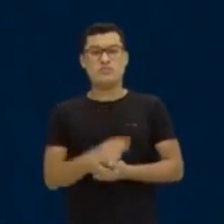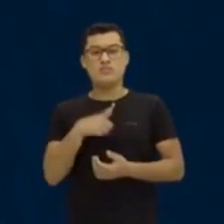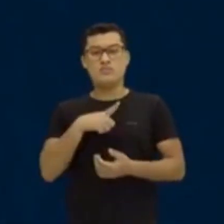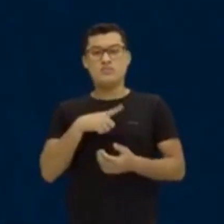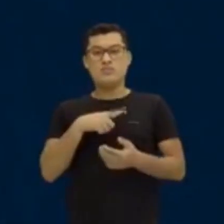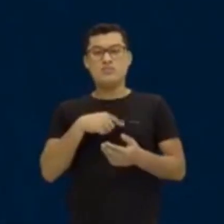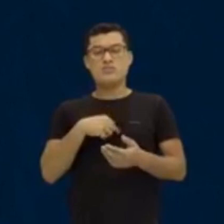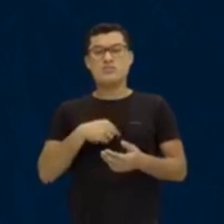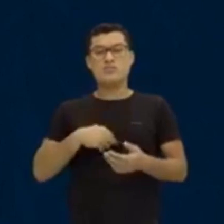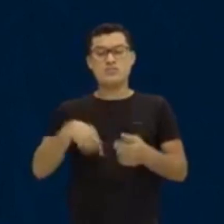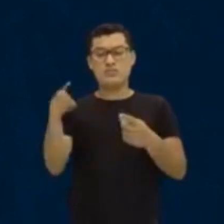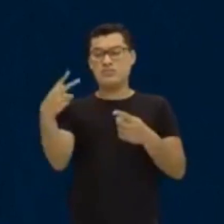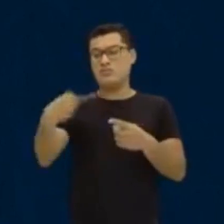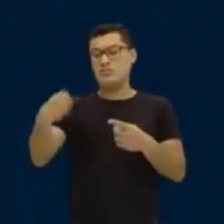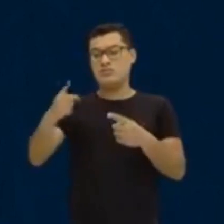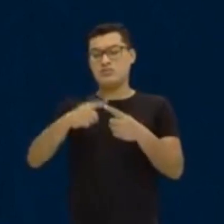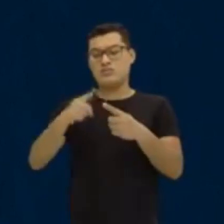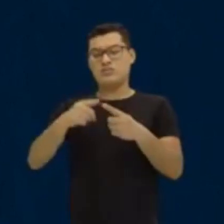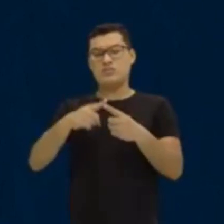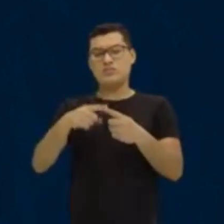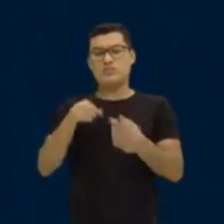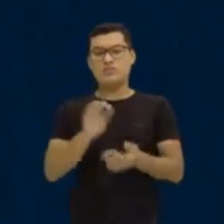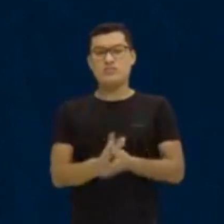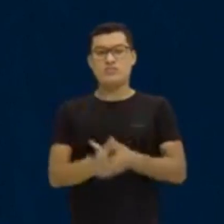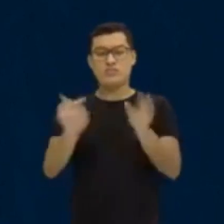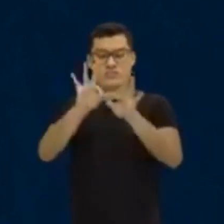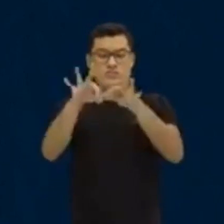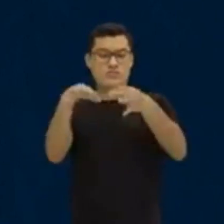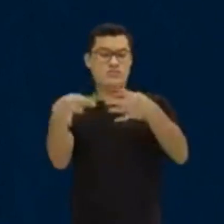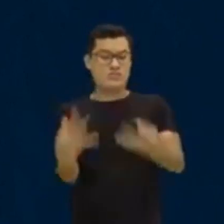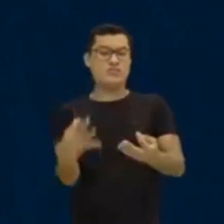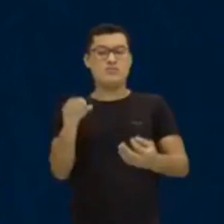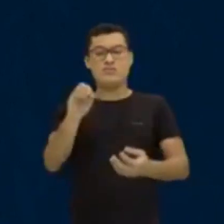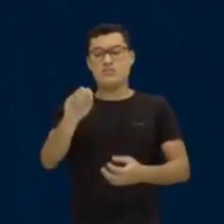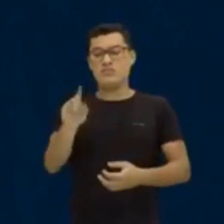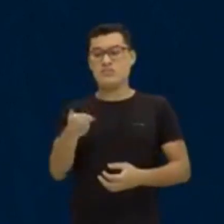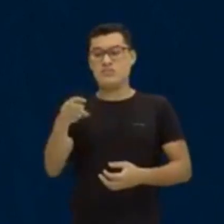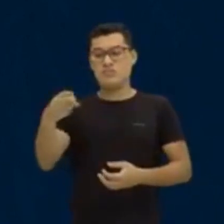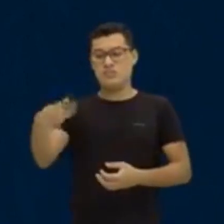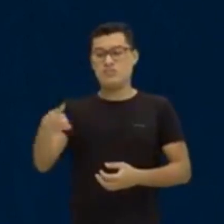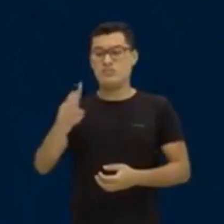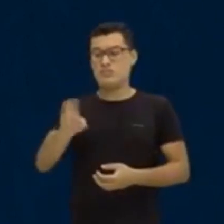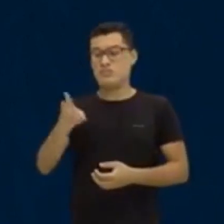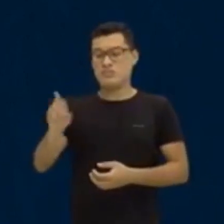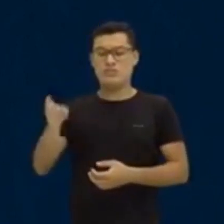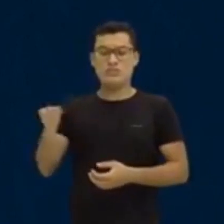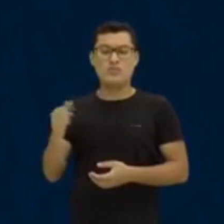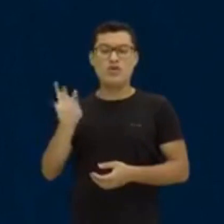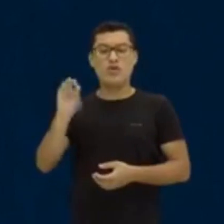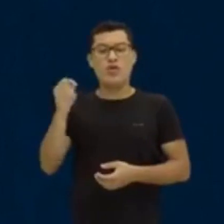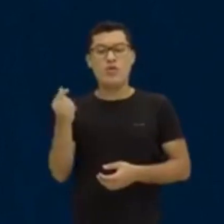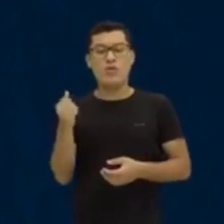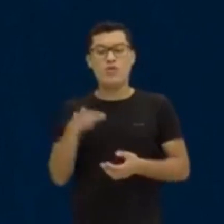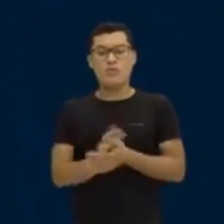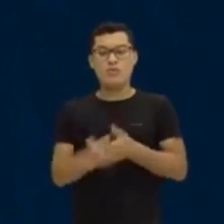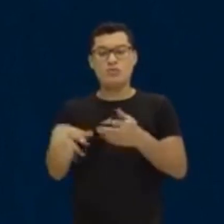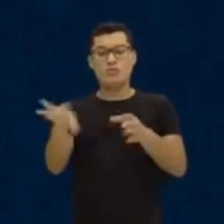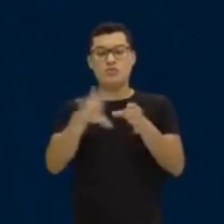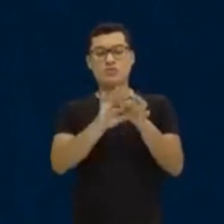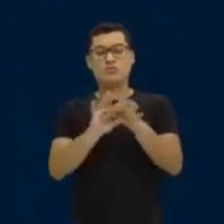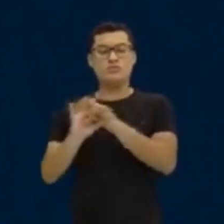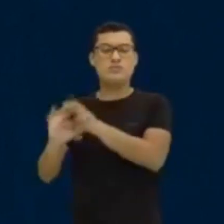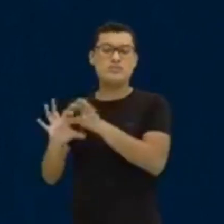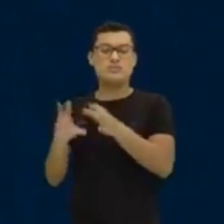dízima. A dízima periódica simples e a dízima periódica composta, tá? O que é a dízima periódica